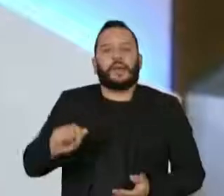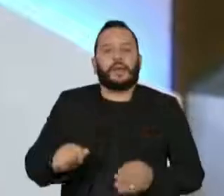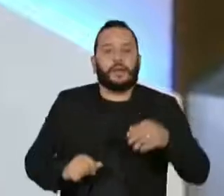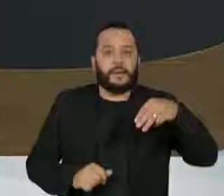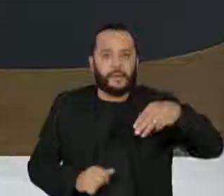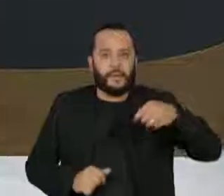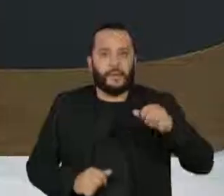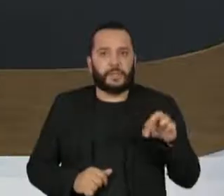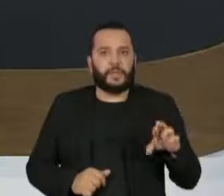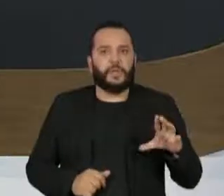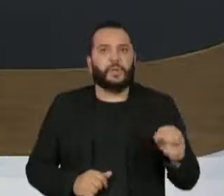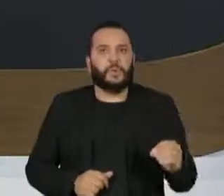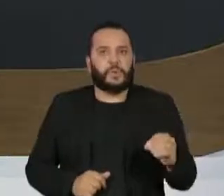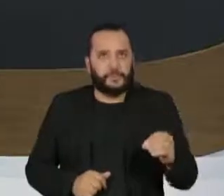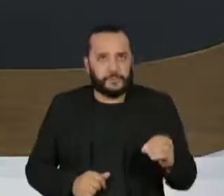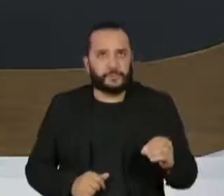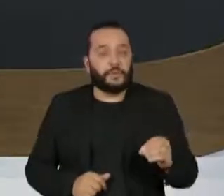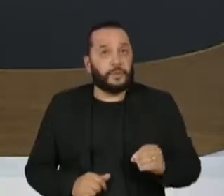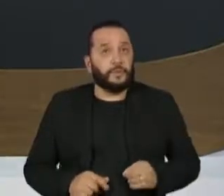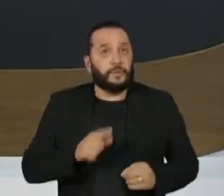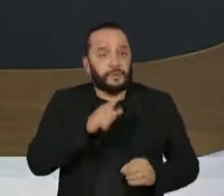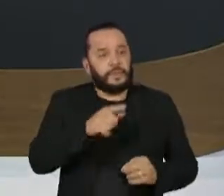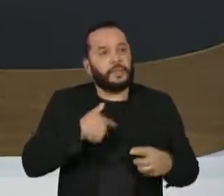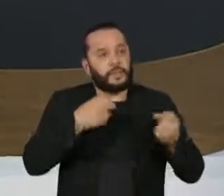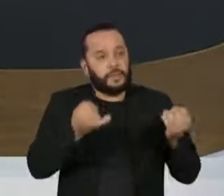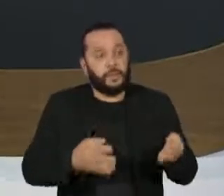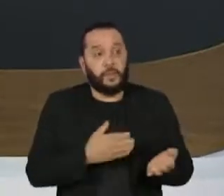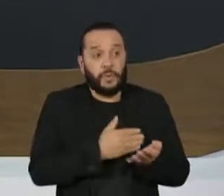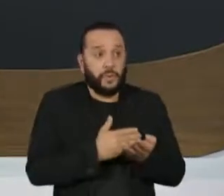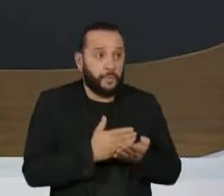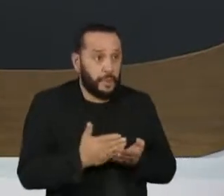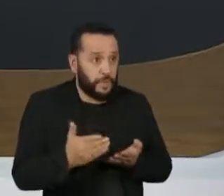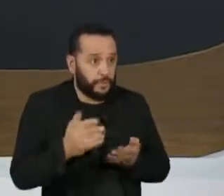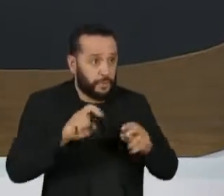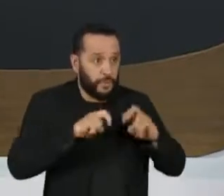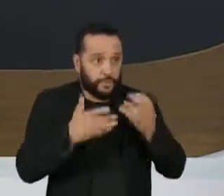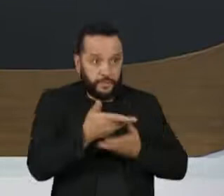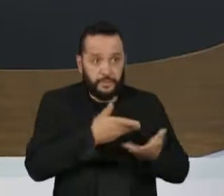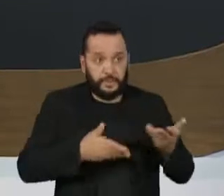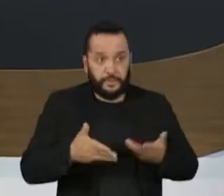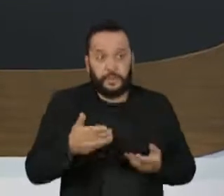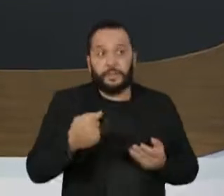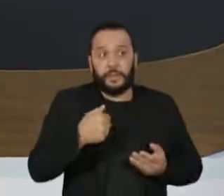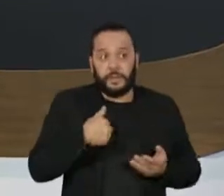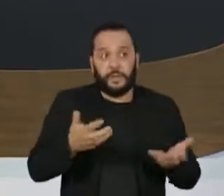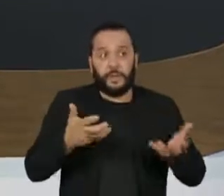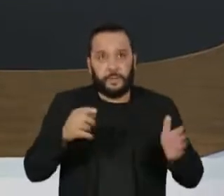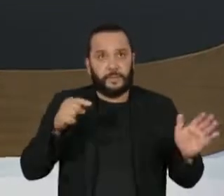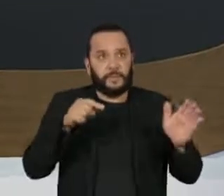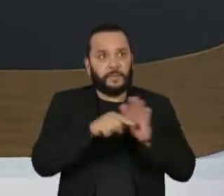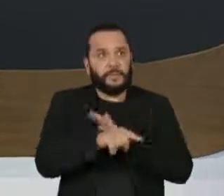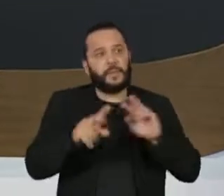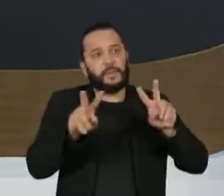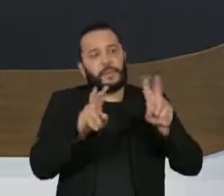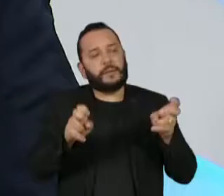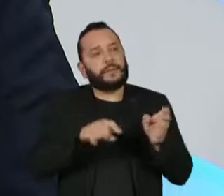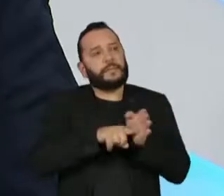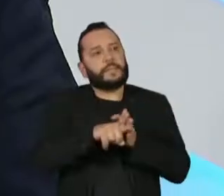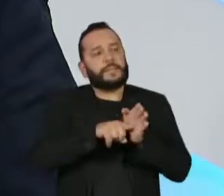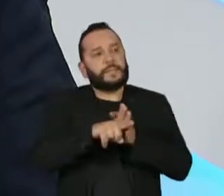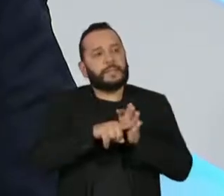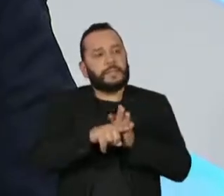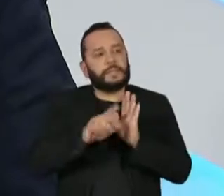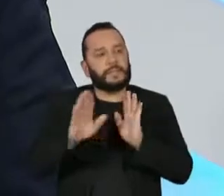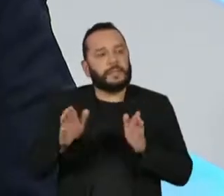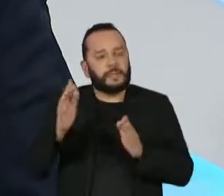Maurício, você falava de algo no início do programa que eu tinha me reservado para perguntar aqui, que era sobre as pesquisas boca de